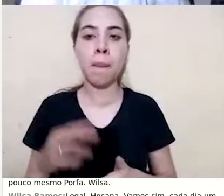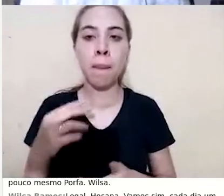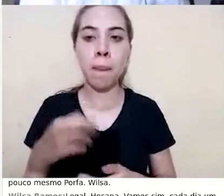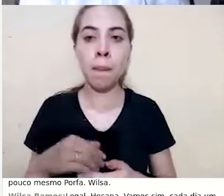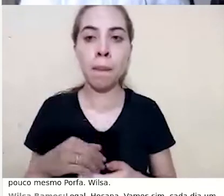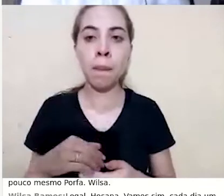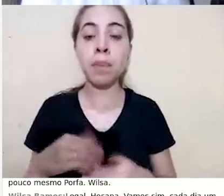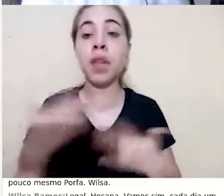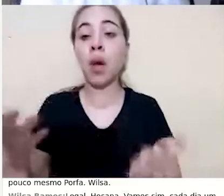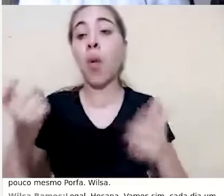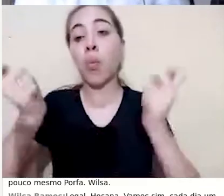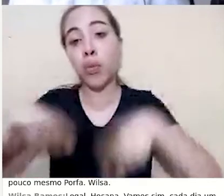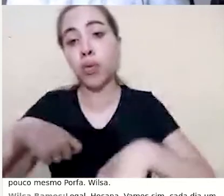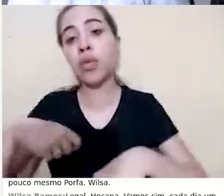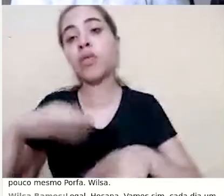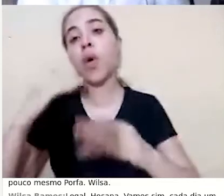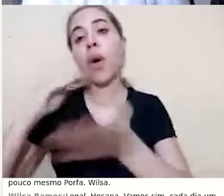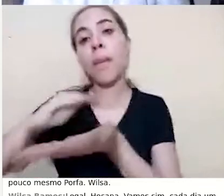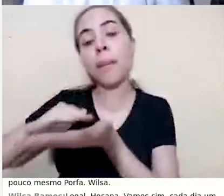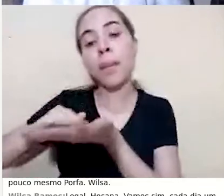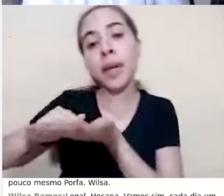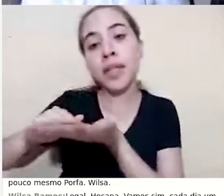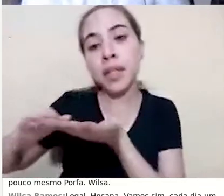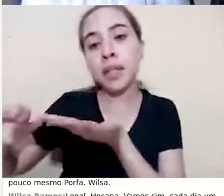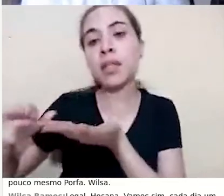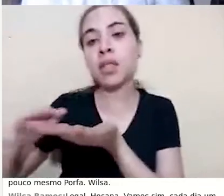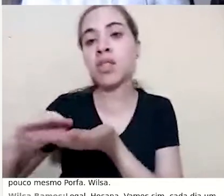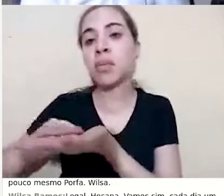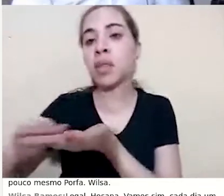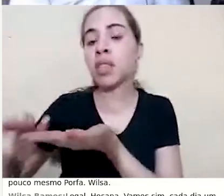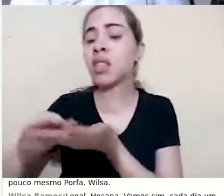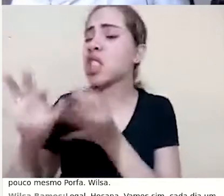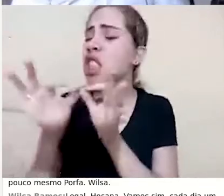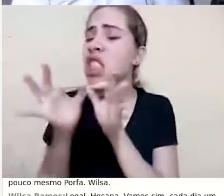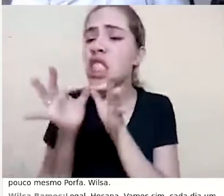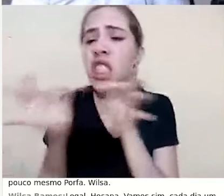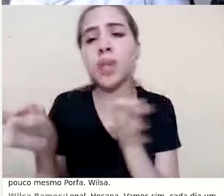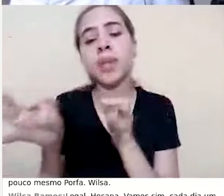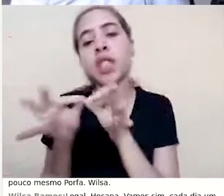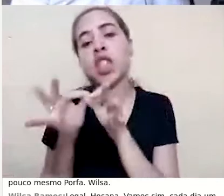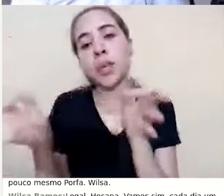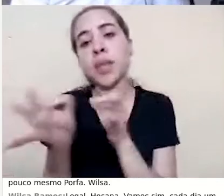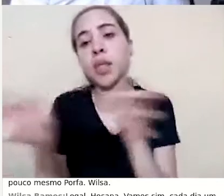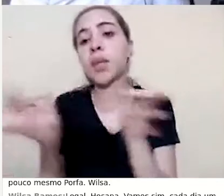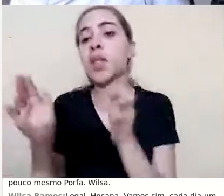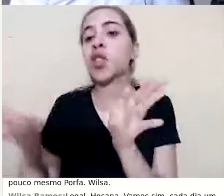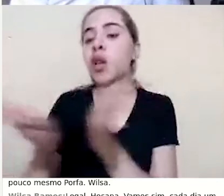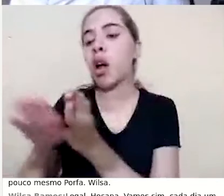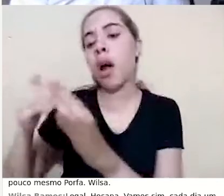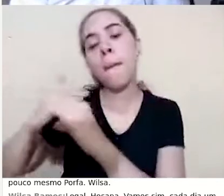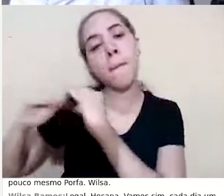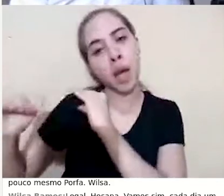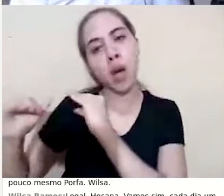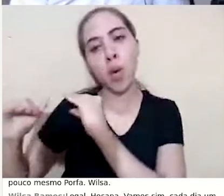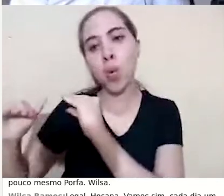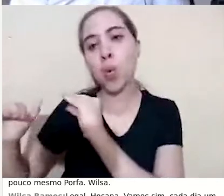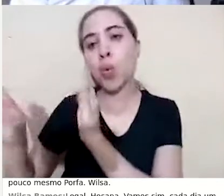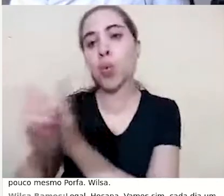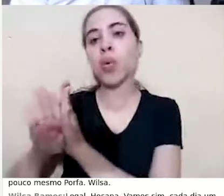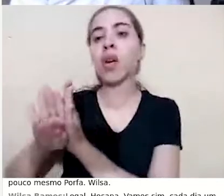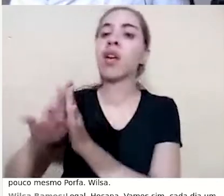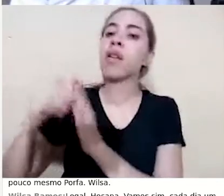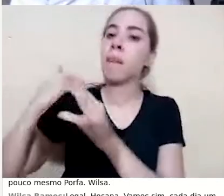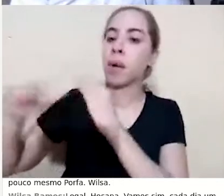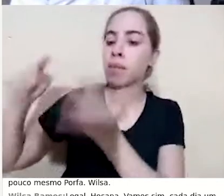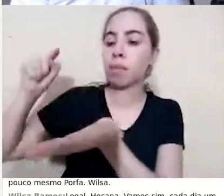eu posso colocar uma mensagem, essa mensagem é uma mensagem simples que vai chegar por e-mail e clico em enviar mensagem para as